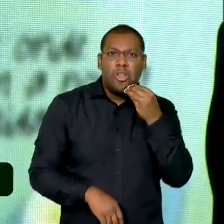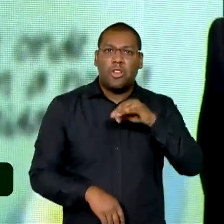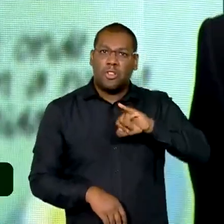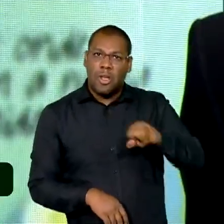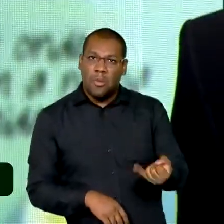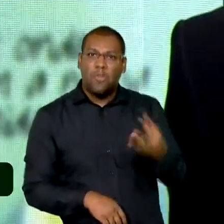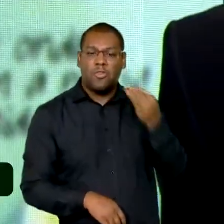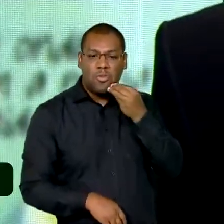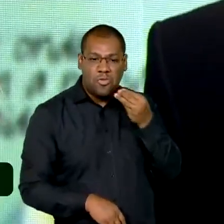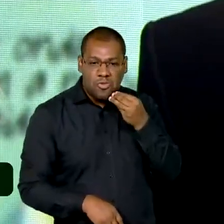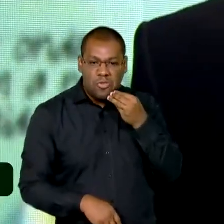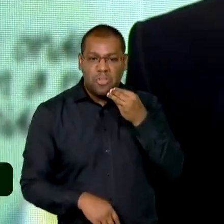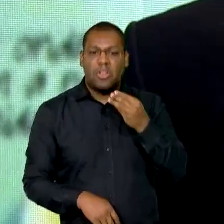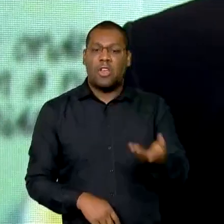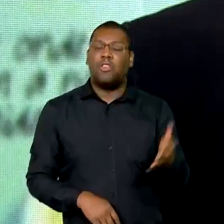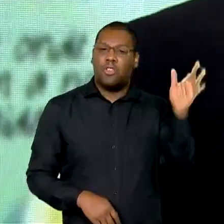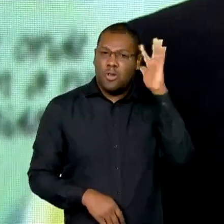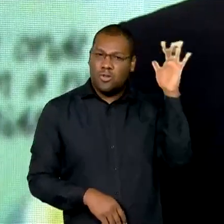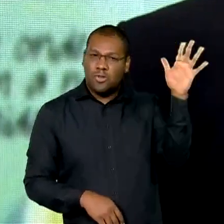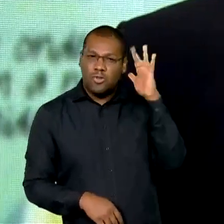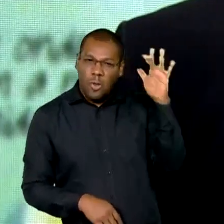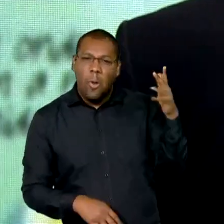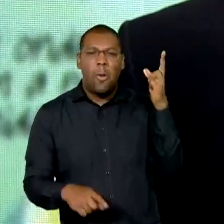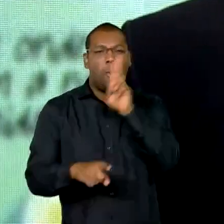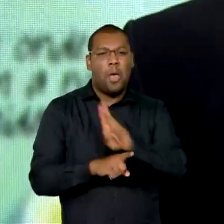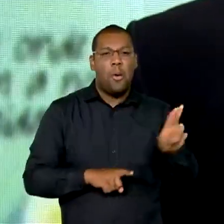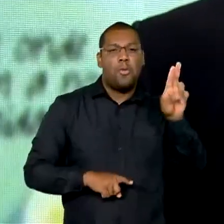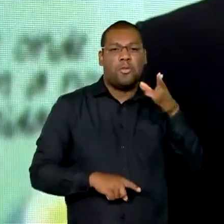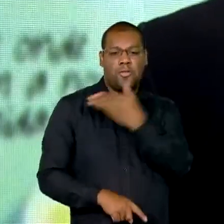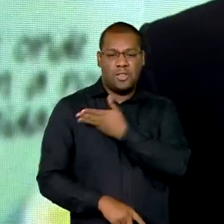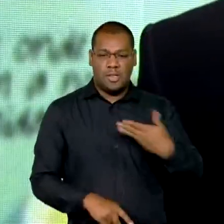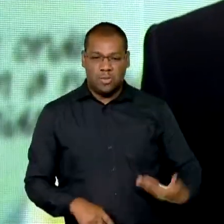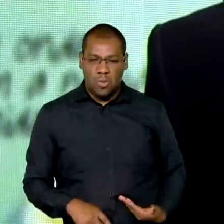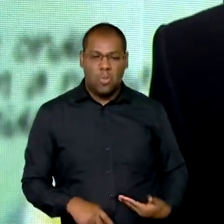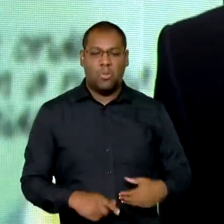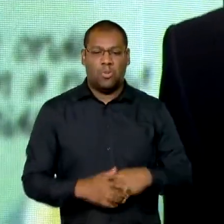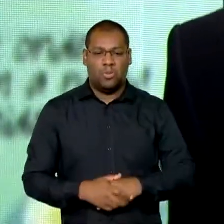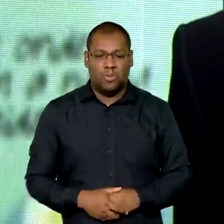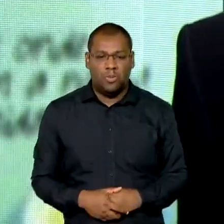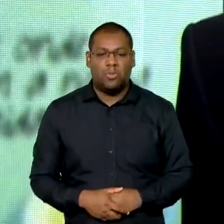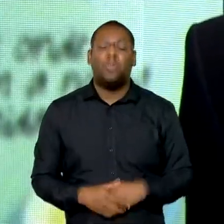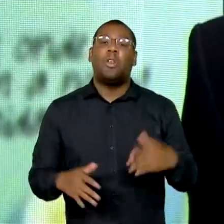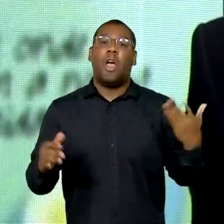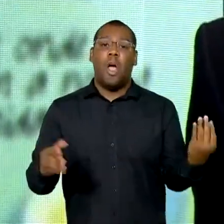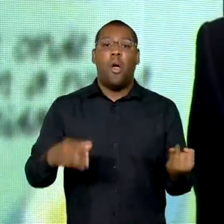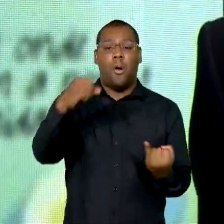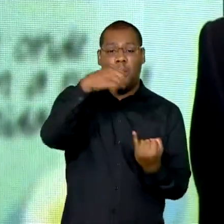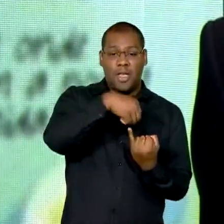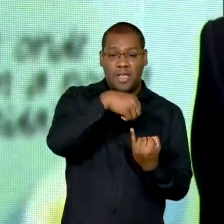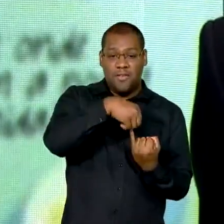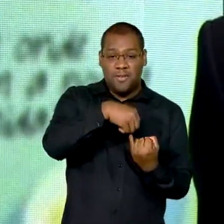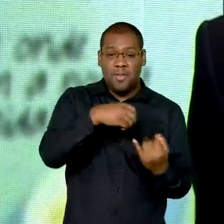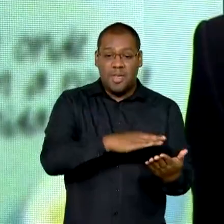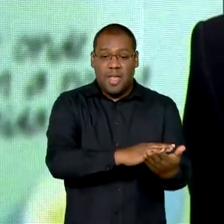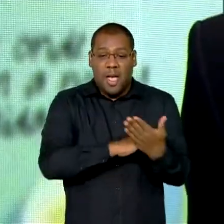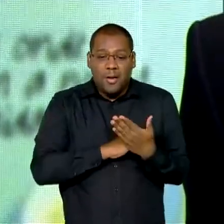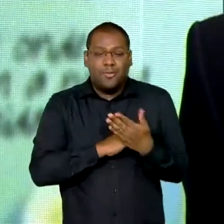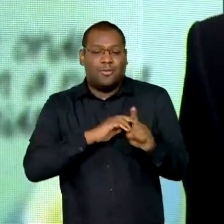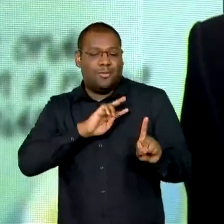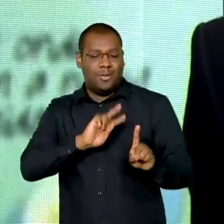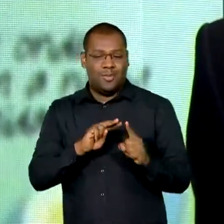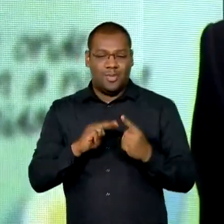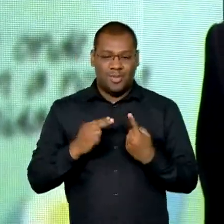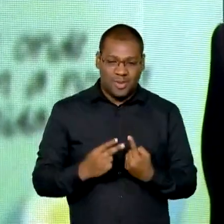sonho um futuro, assim como eu sonho uma universidade pública e a partir do Instituto Federal muda a nossa percepção.